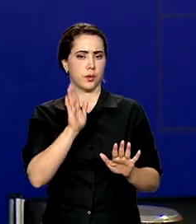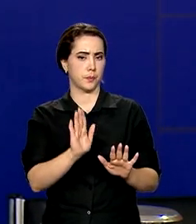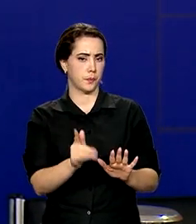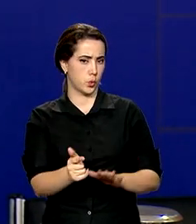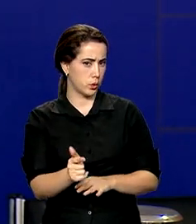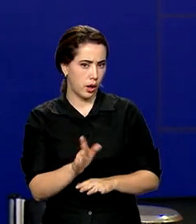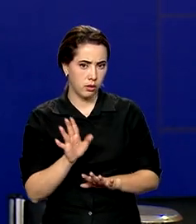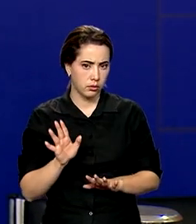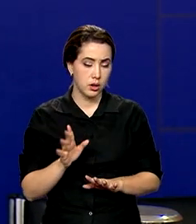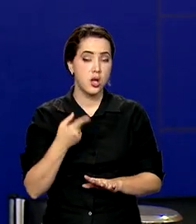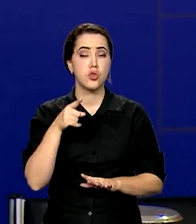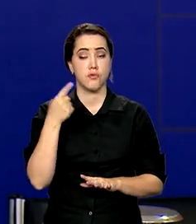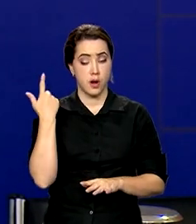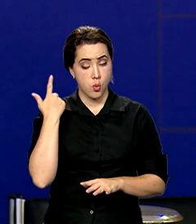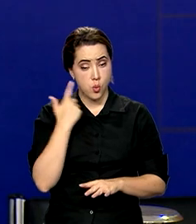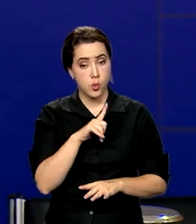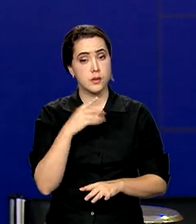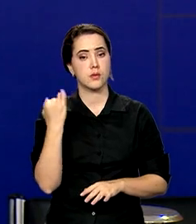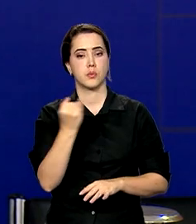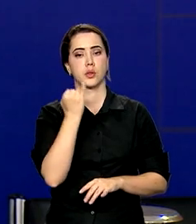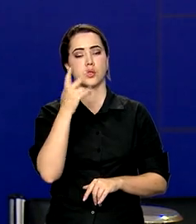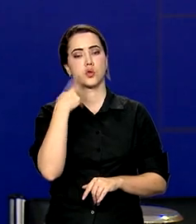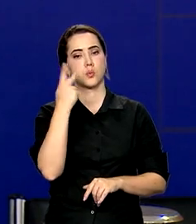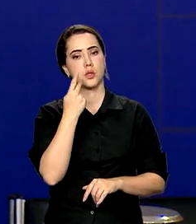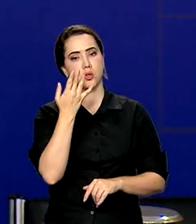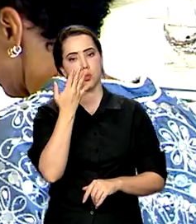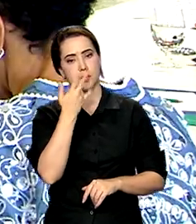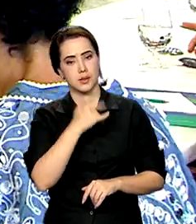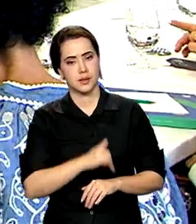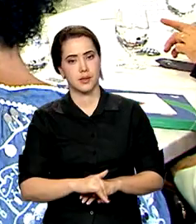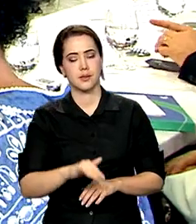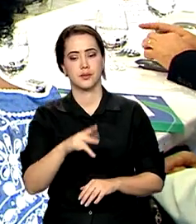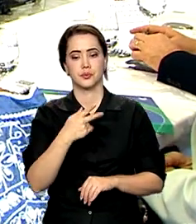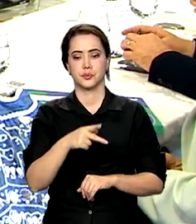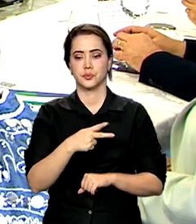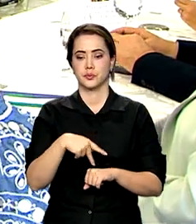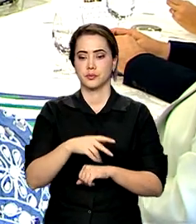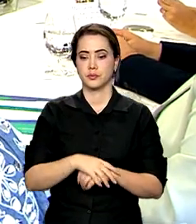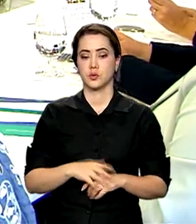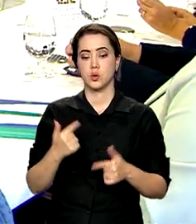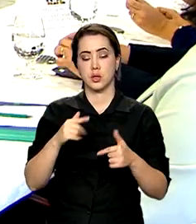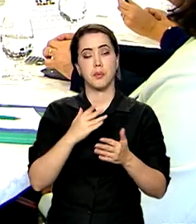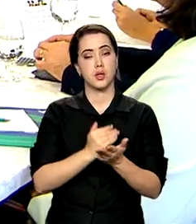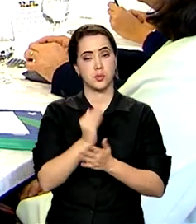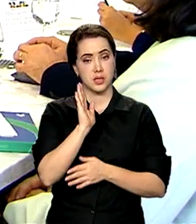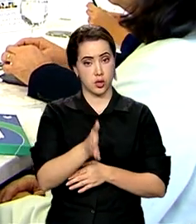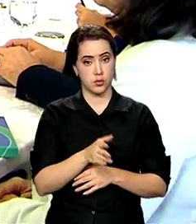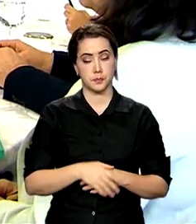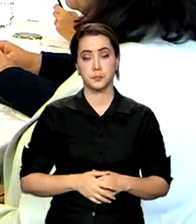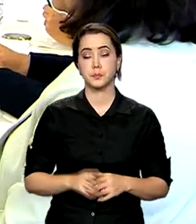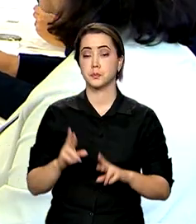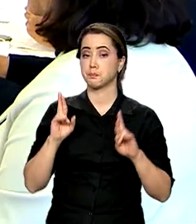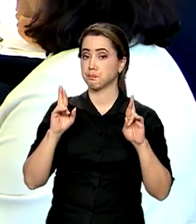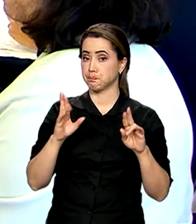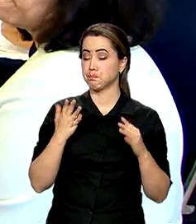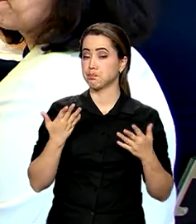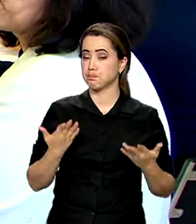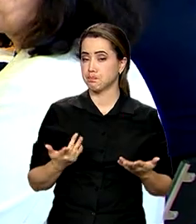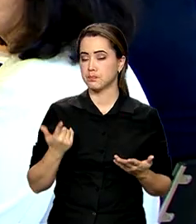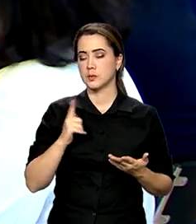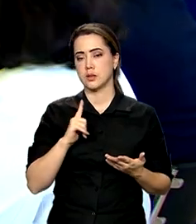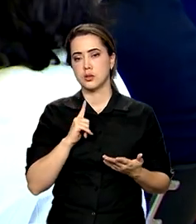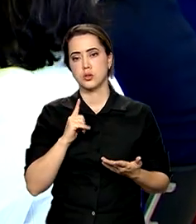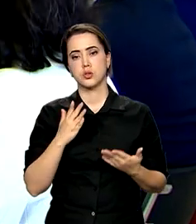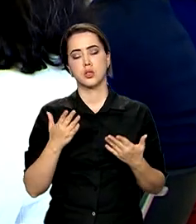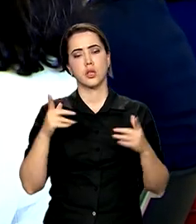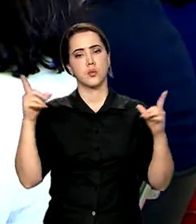consolidar uma grande política à infância desse país. Os trabalhos já começaram. A expectativa é de que haja